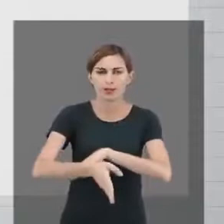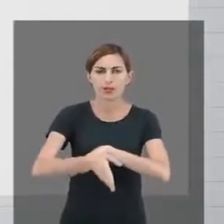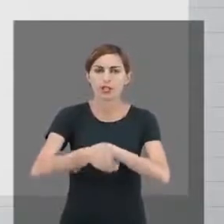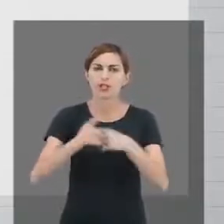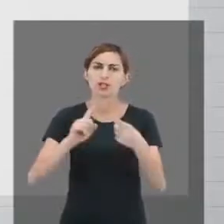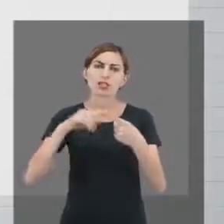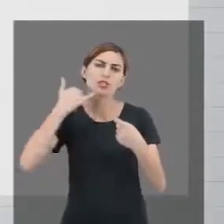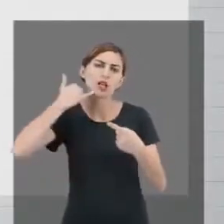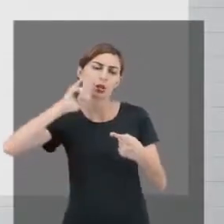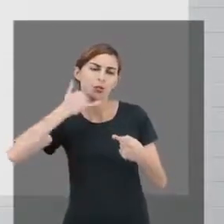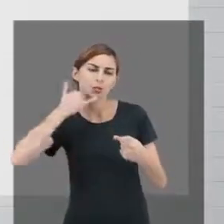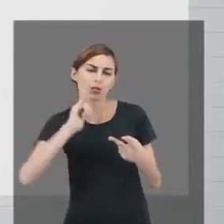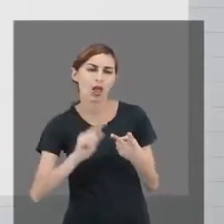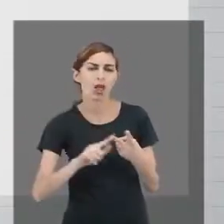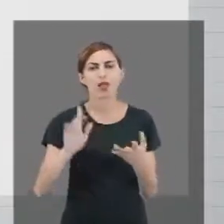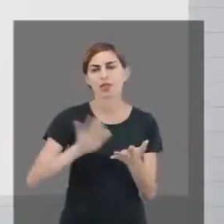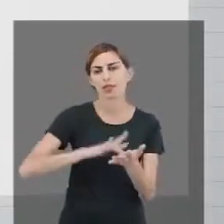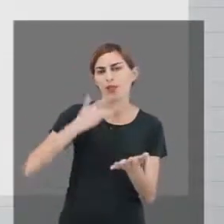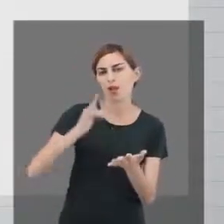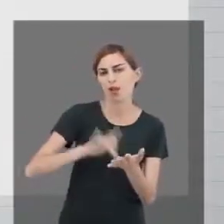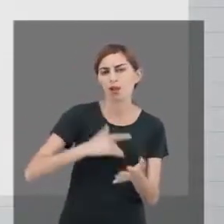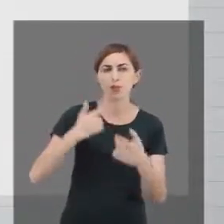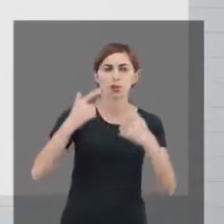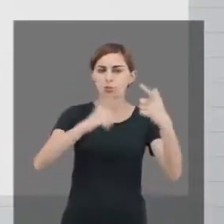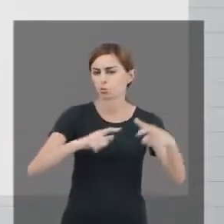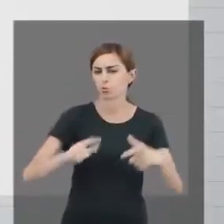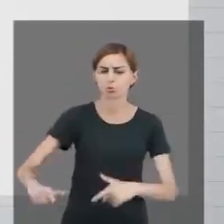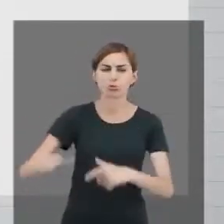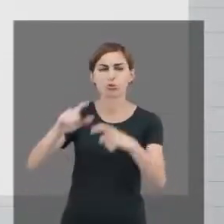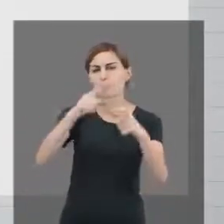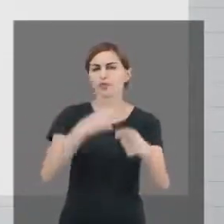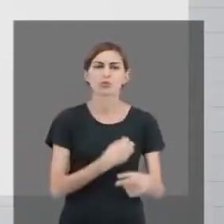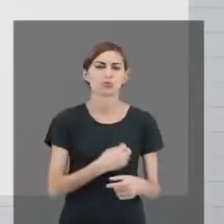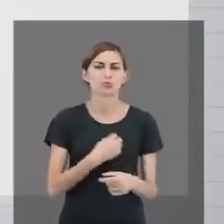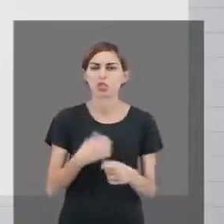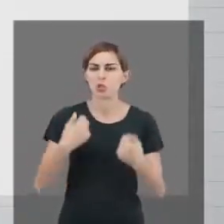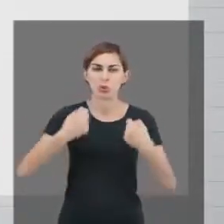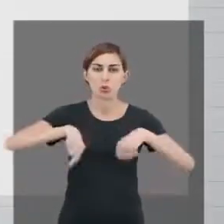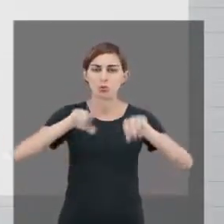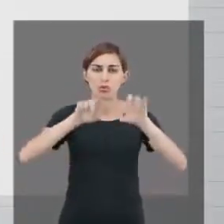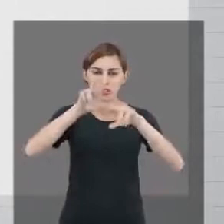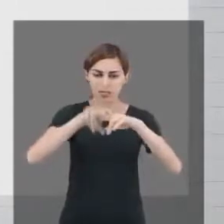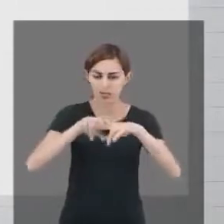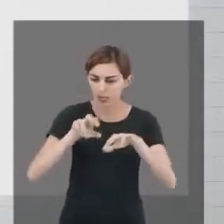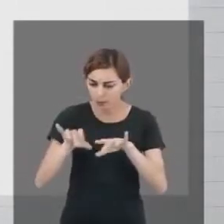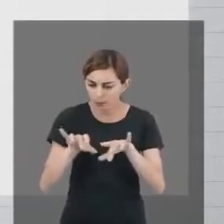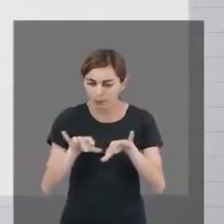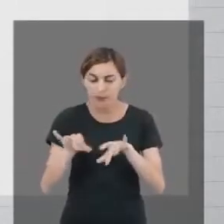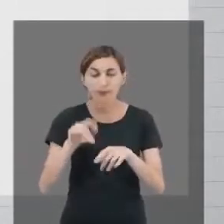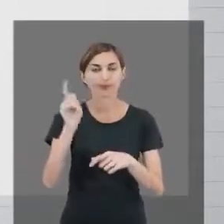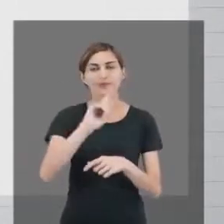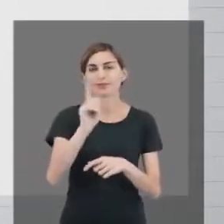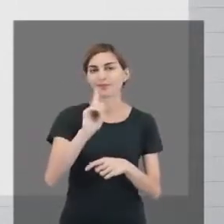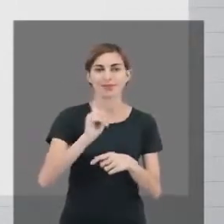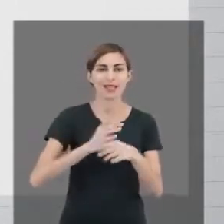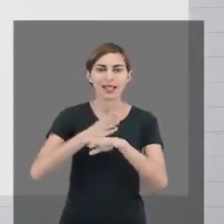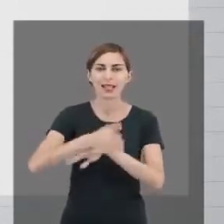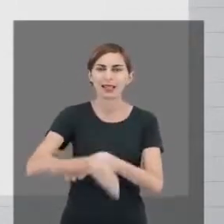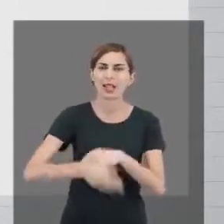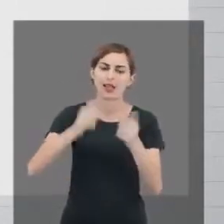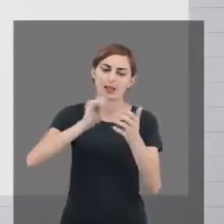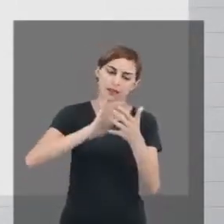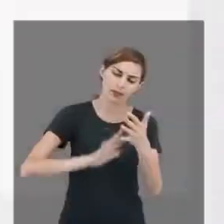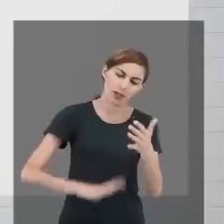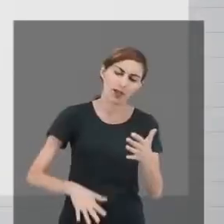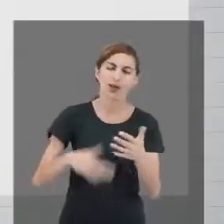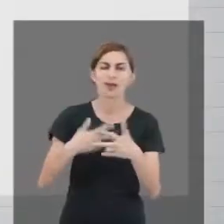-lo do celular, do tablet, aonde você estiver. Você não precisa estar na frente de um computador para acessar seus conteúdos, para fazer